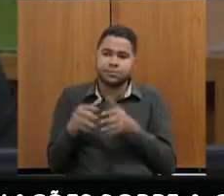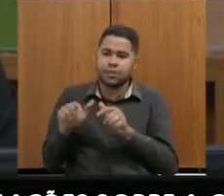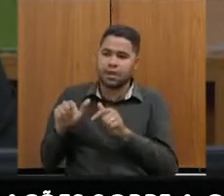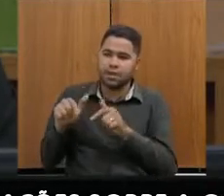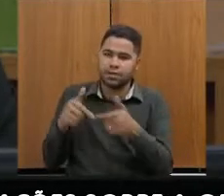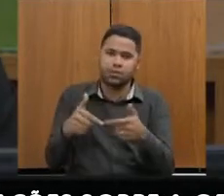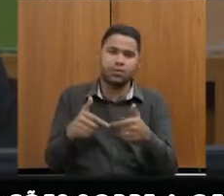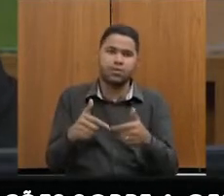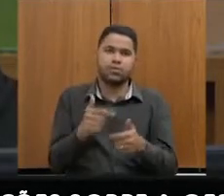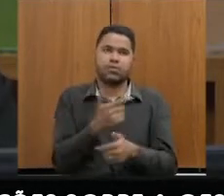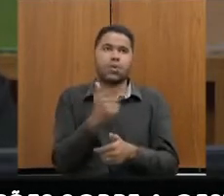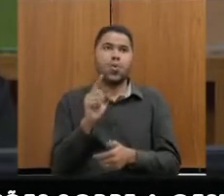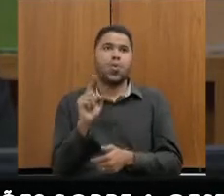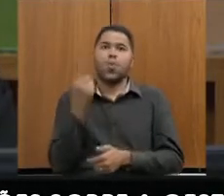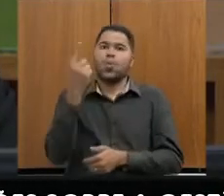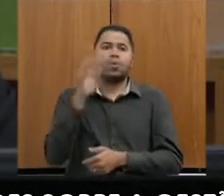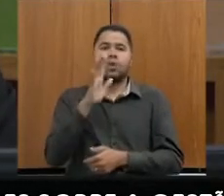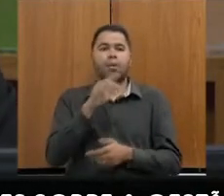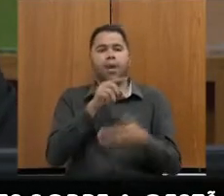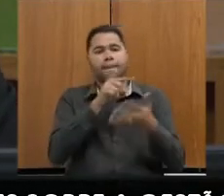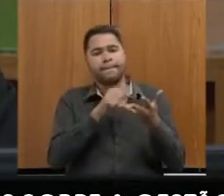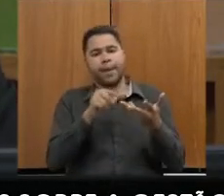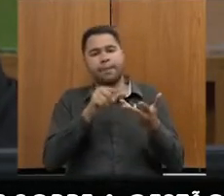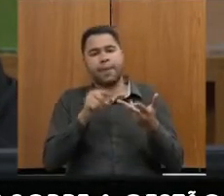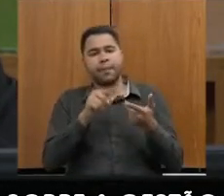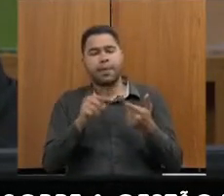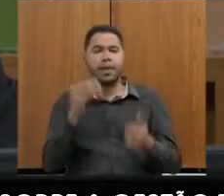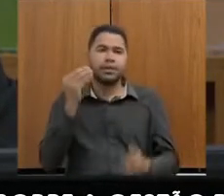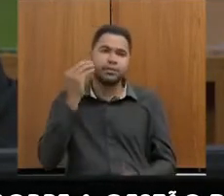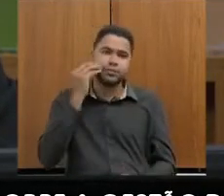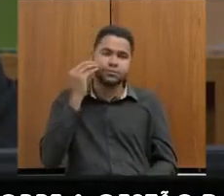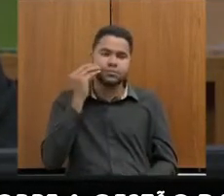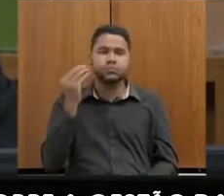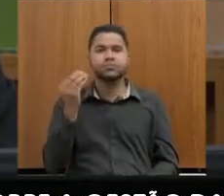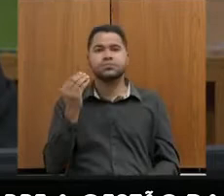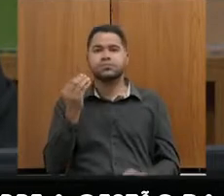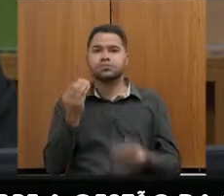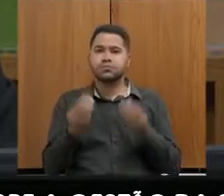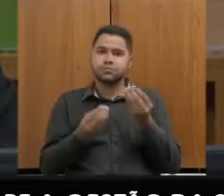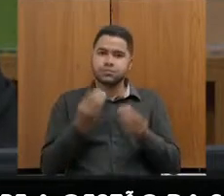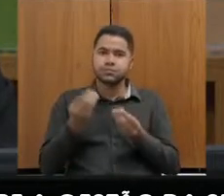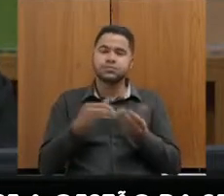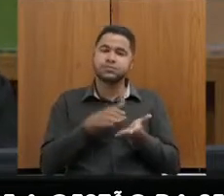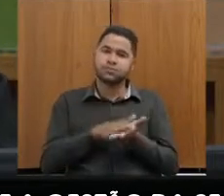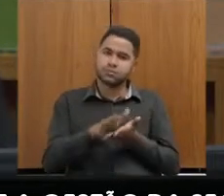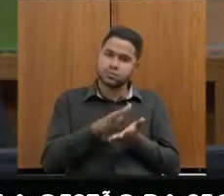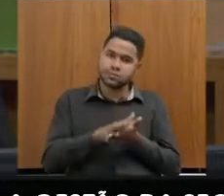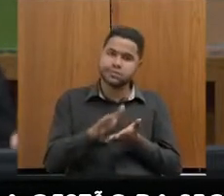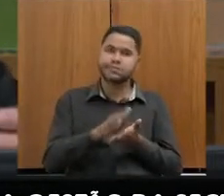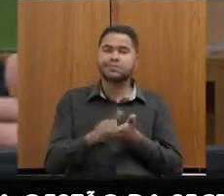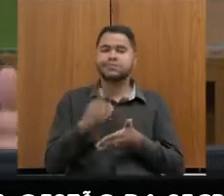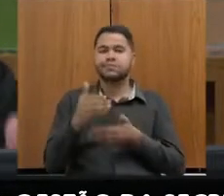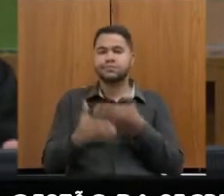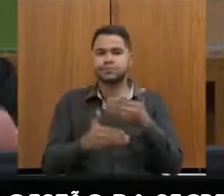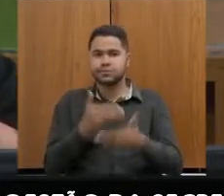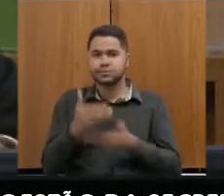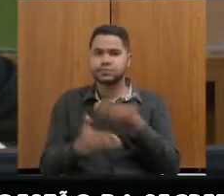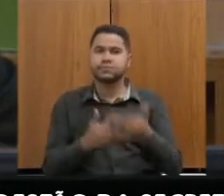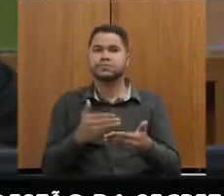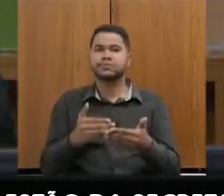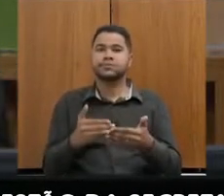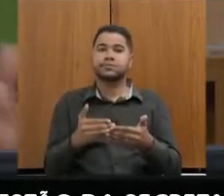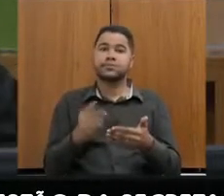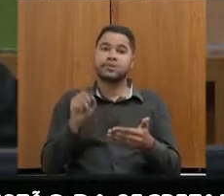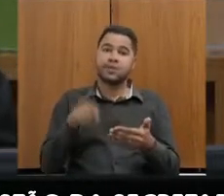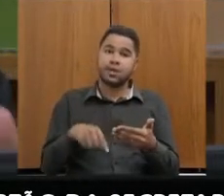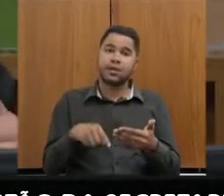que tivemos no sentido de tentar buscar mitigar as despesas, o crescimento, o crescimento vegetativo